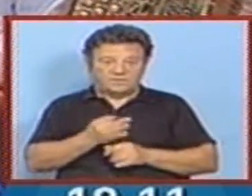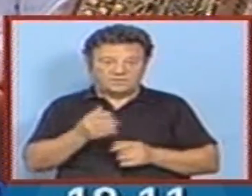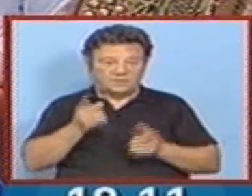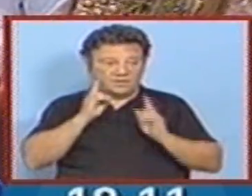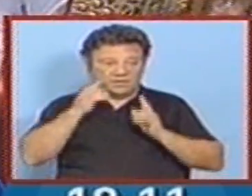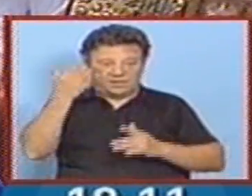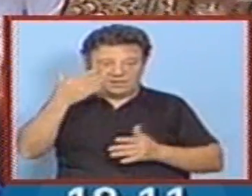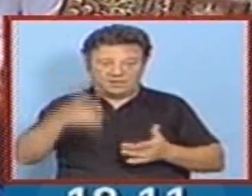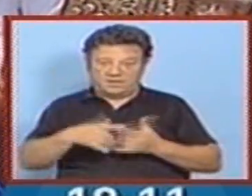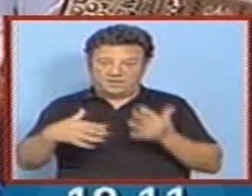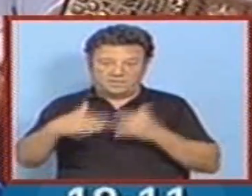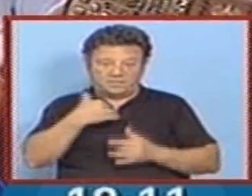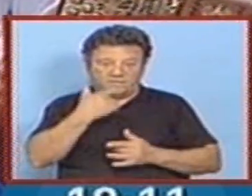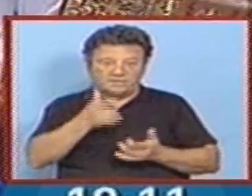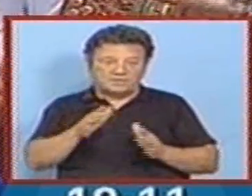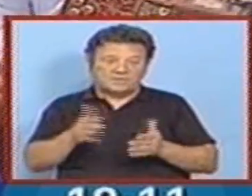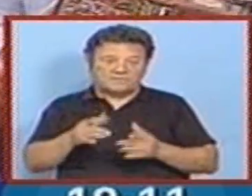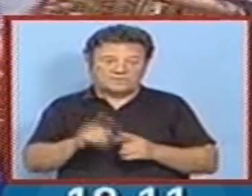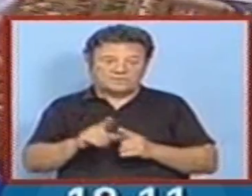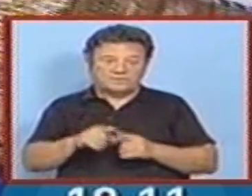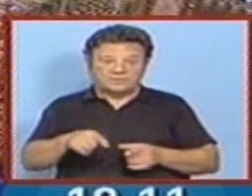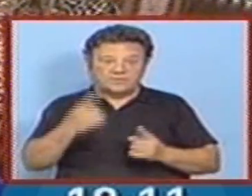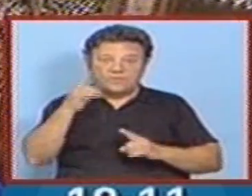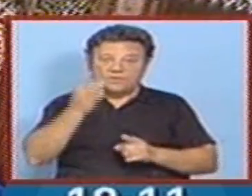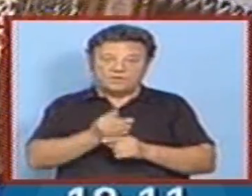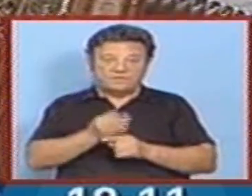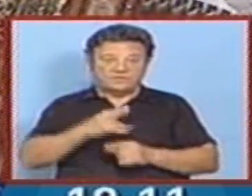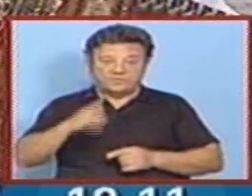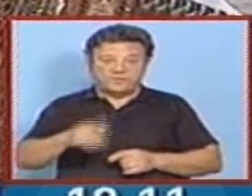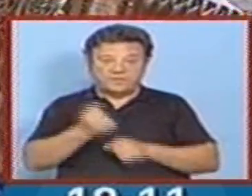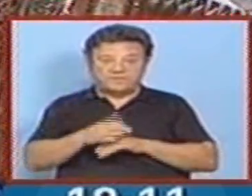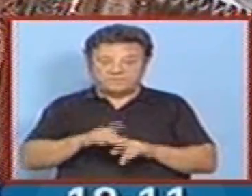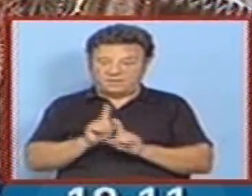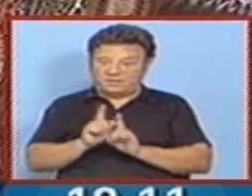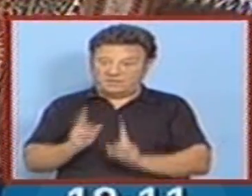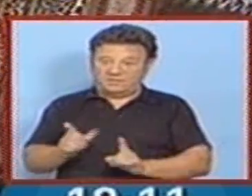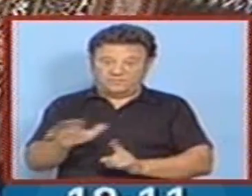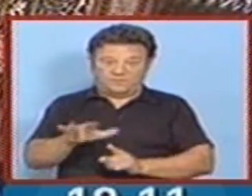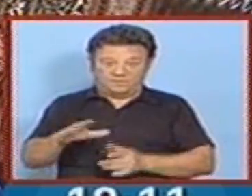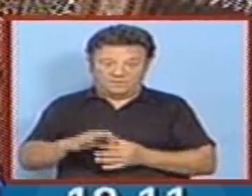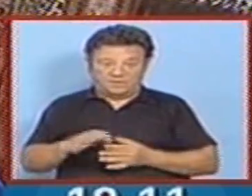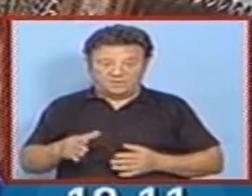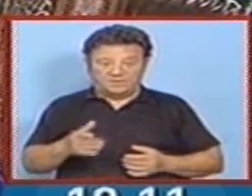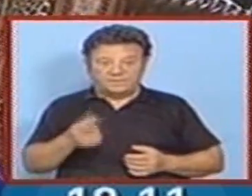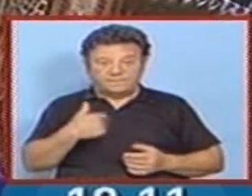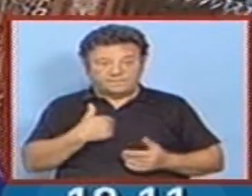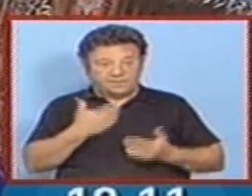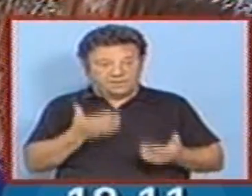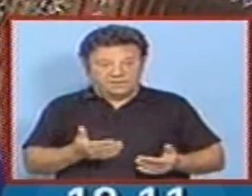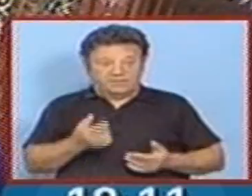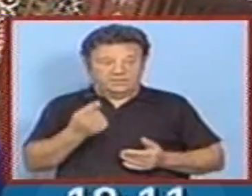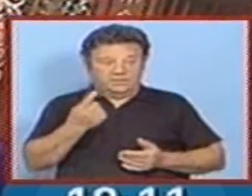É uma festa animada, uma festa, digamos assim, talvez a única festa do país que é feita desta forma.